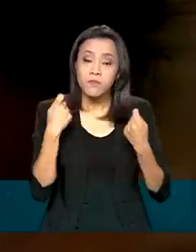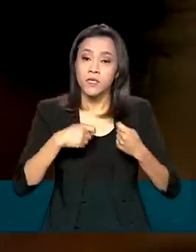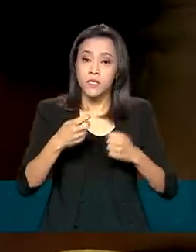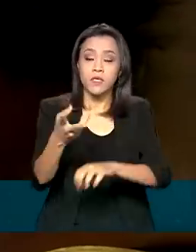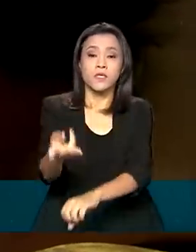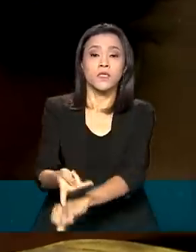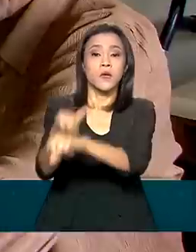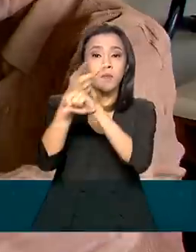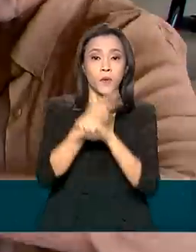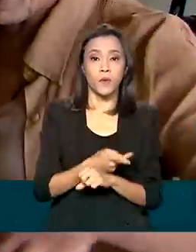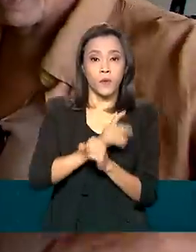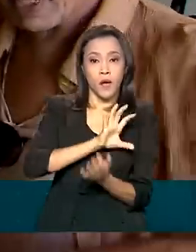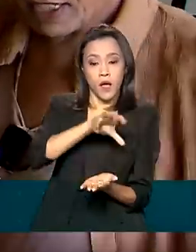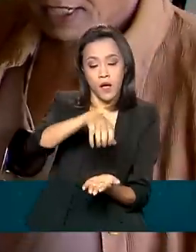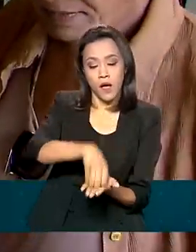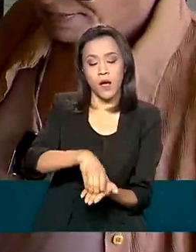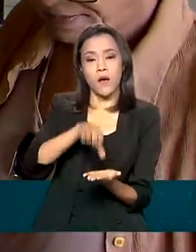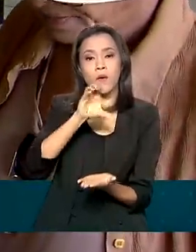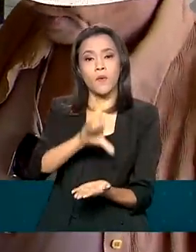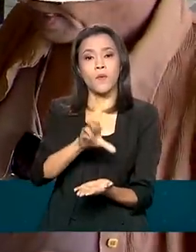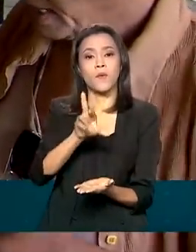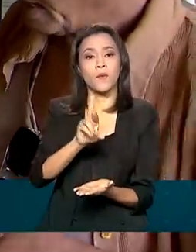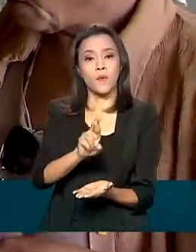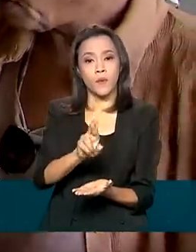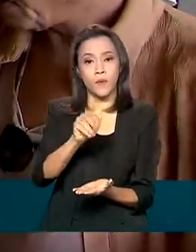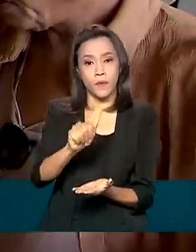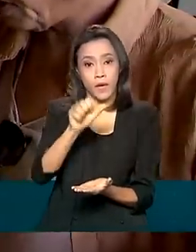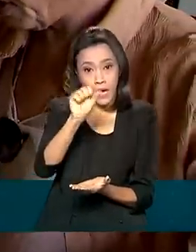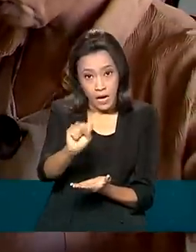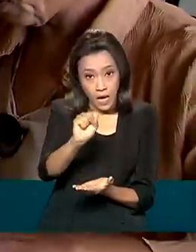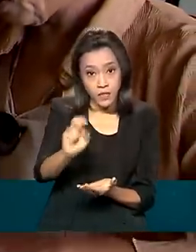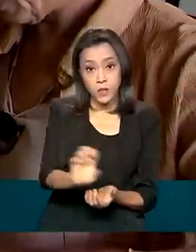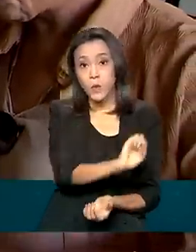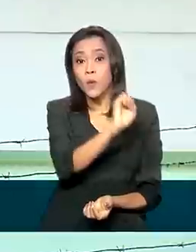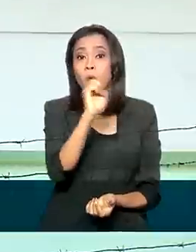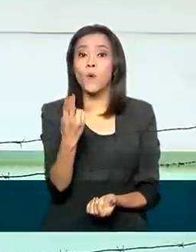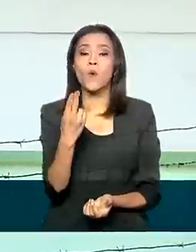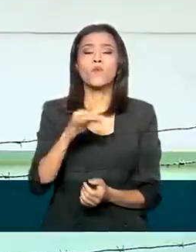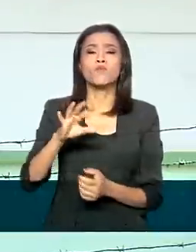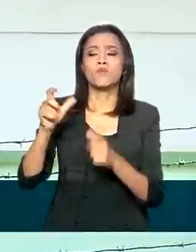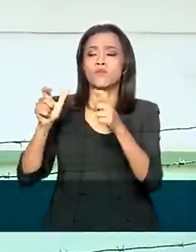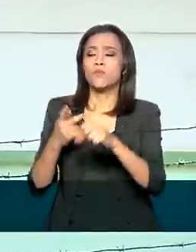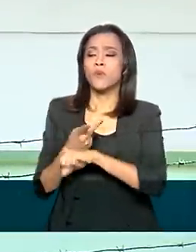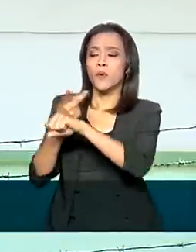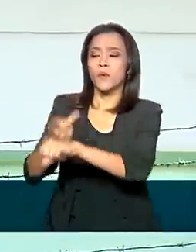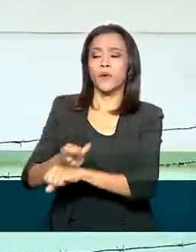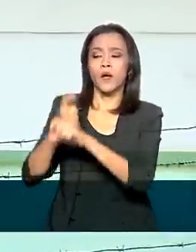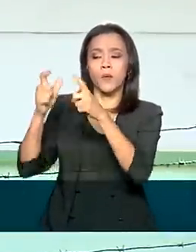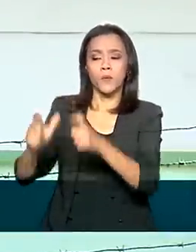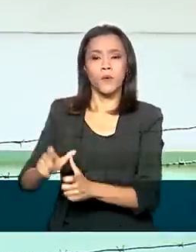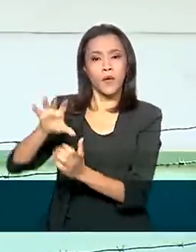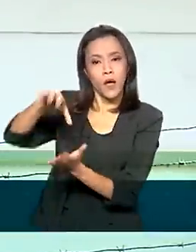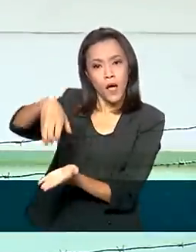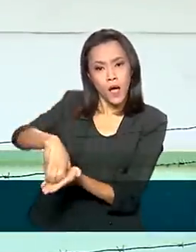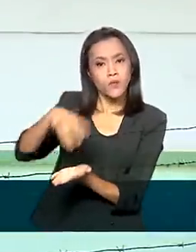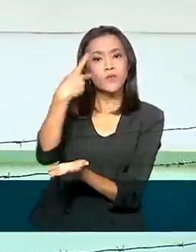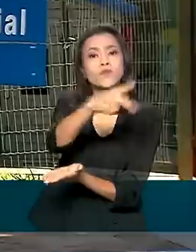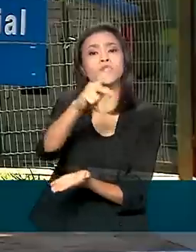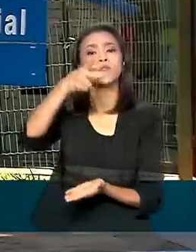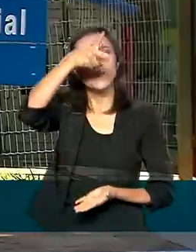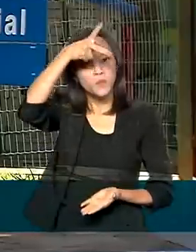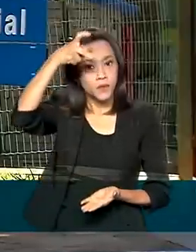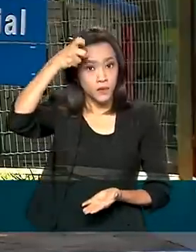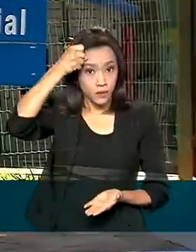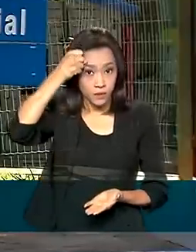centro de referência em assistência social, né? Os CRAS, ou ainda a um ponto posto de atendimento do Cadastro Único no município. A